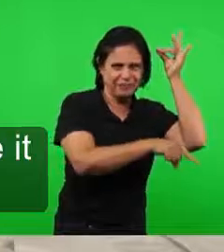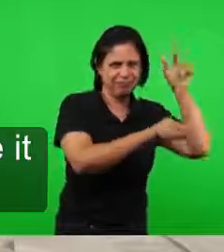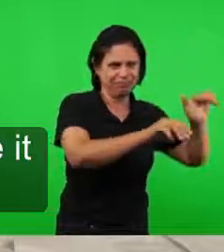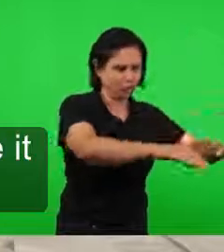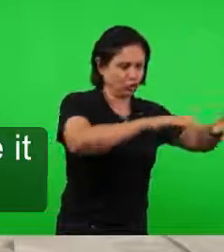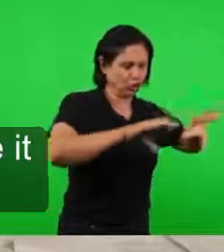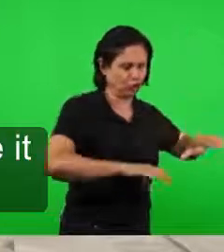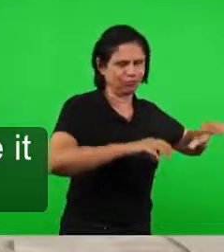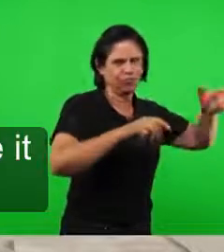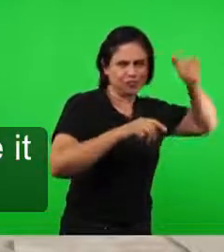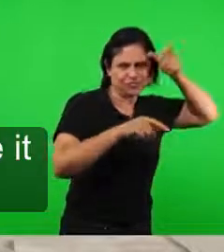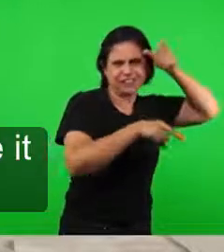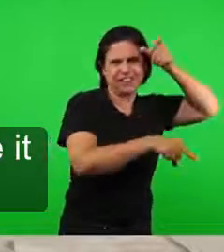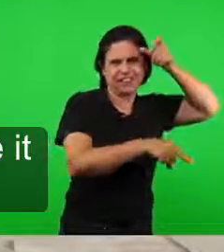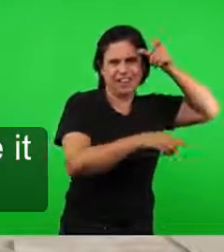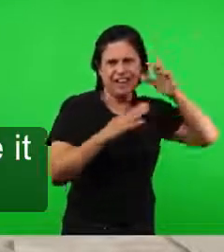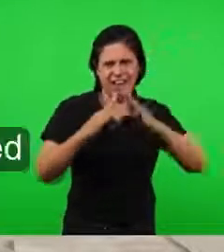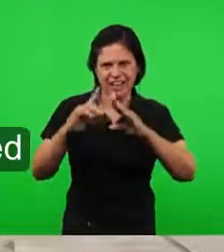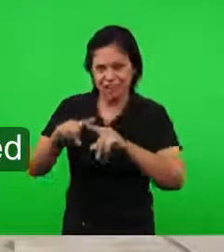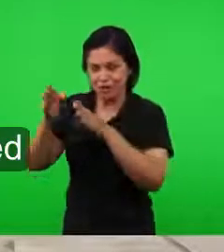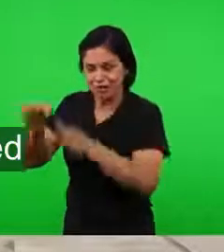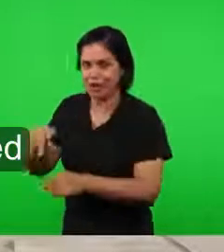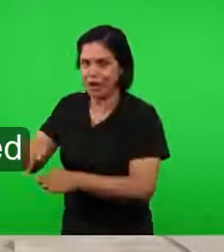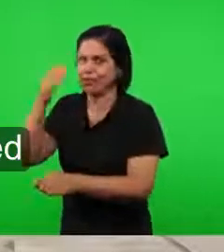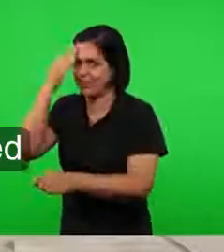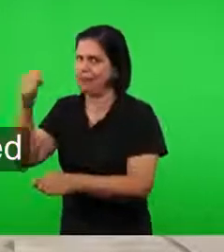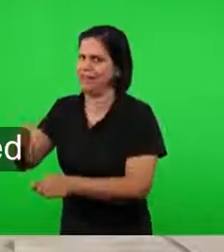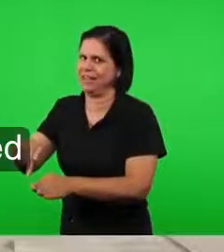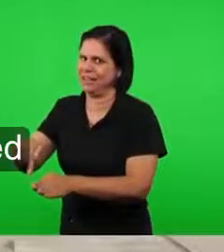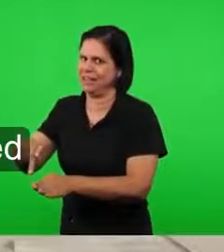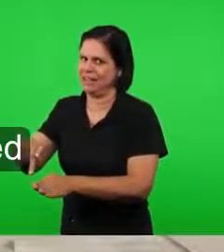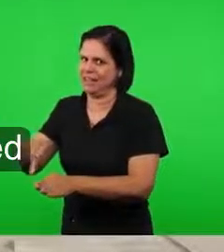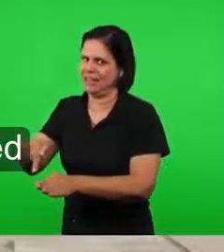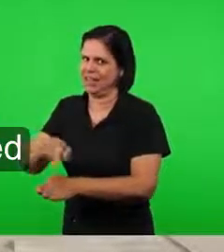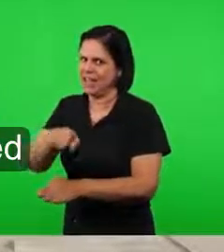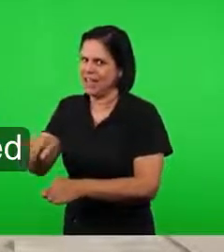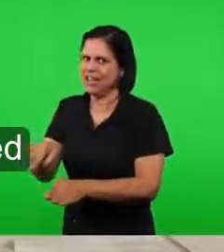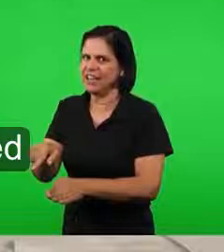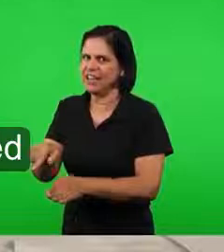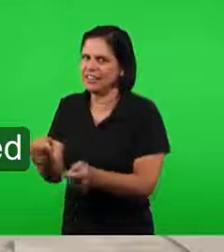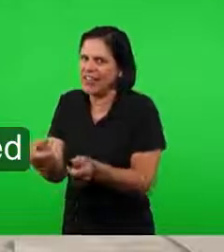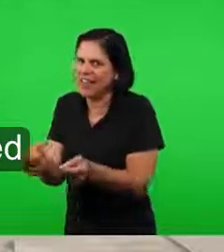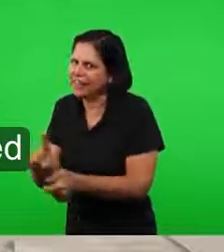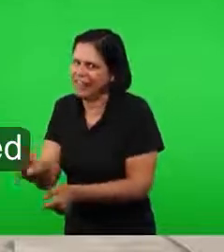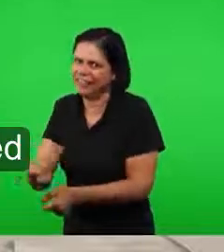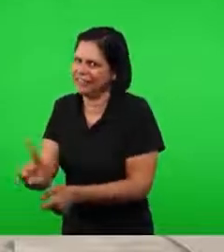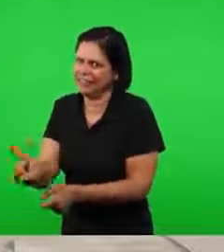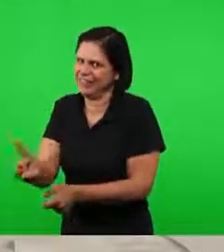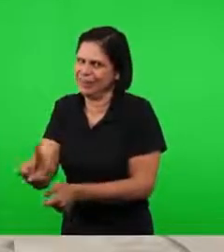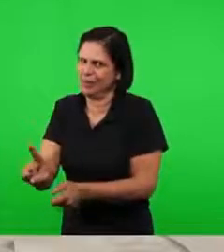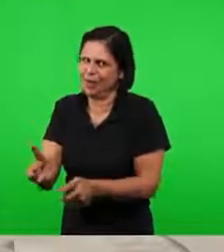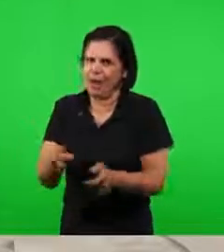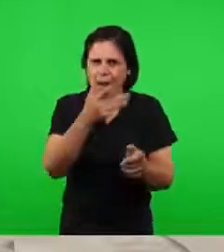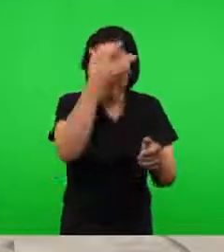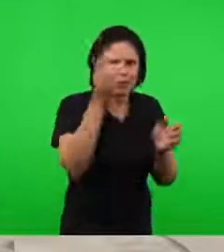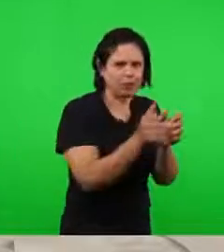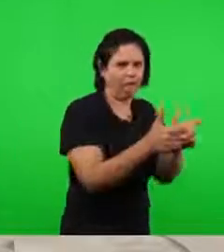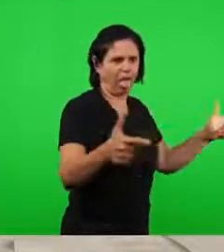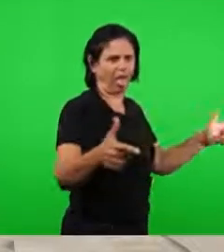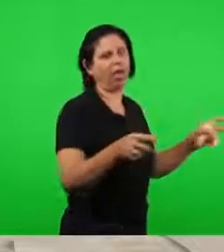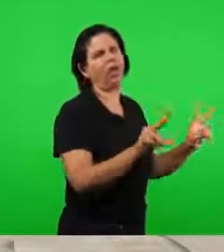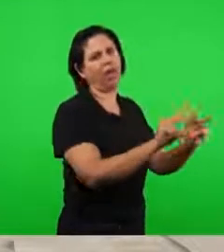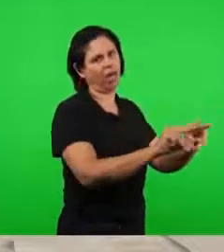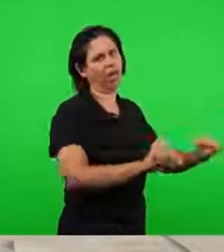era a revelação, e sabia onde estava. Quer dizer, ninguém estava enganado. A massa foi enganada, mas